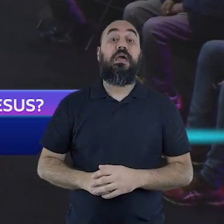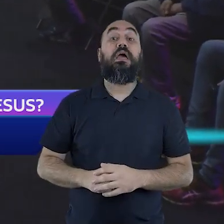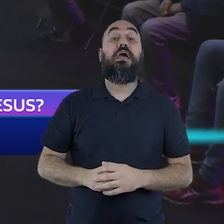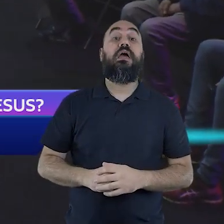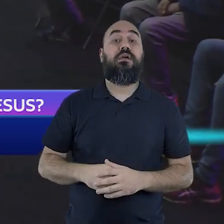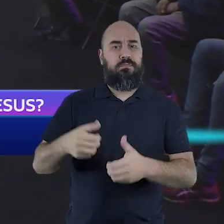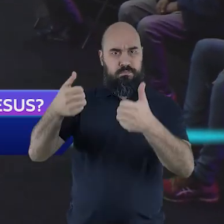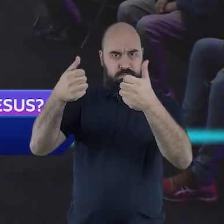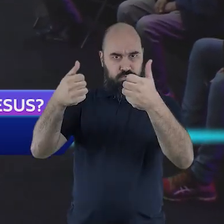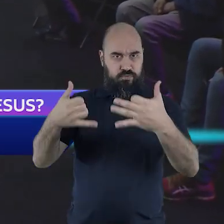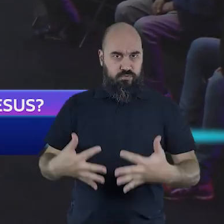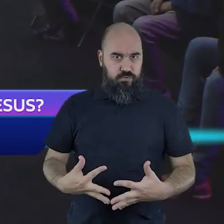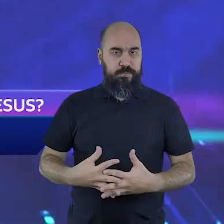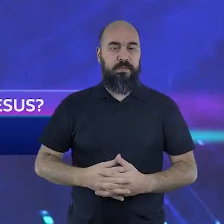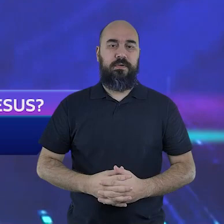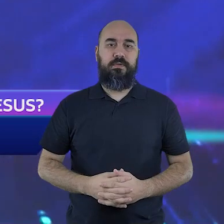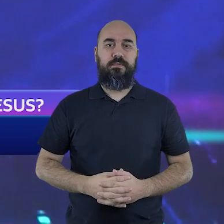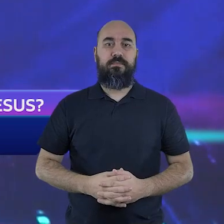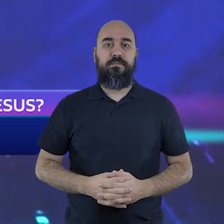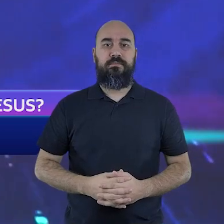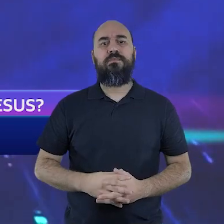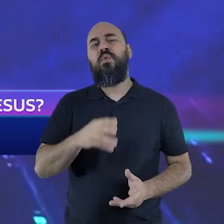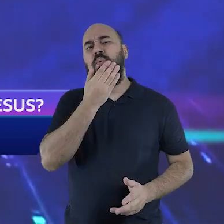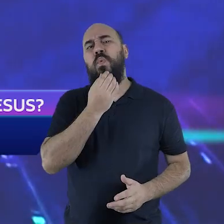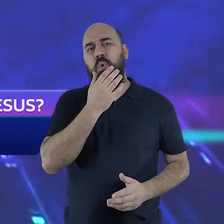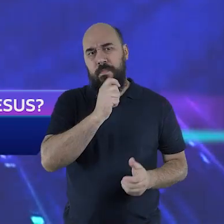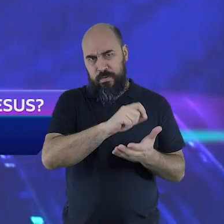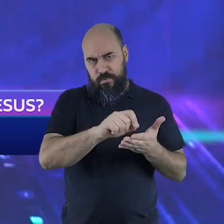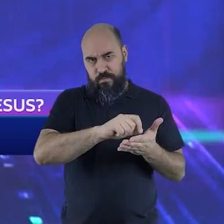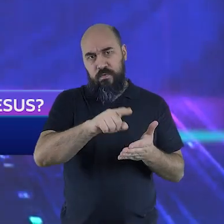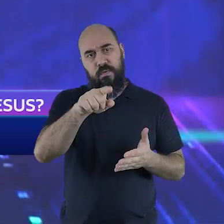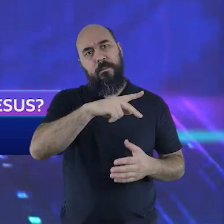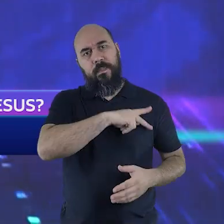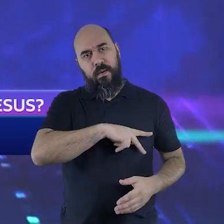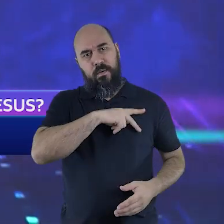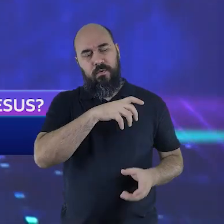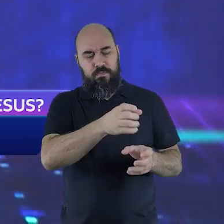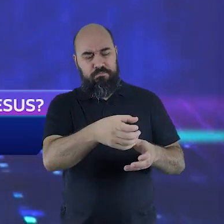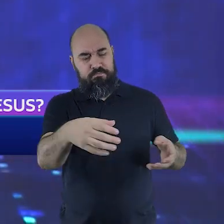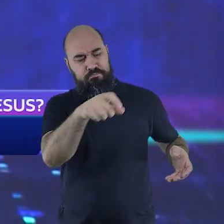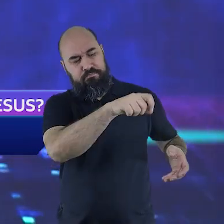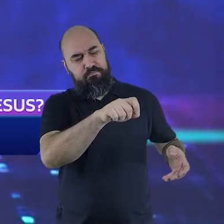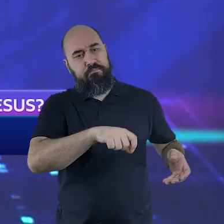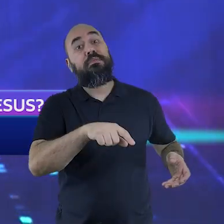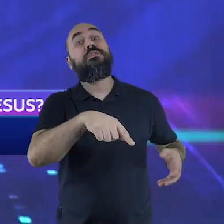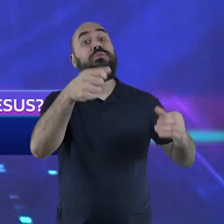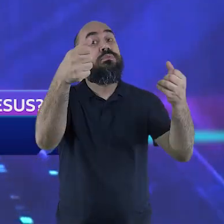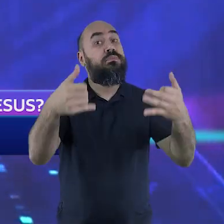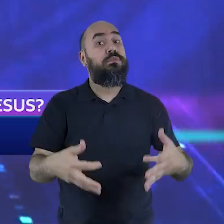Senhor. Paulo é o autor aqui de 1 Coríntios, capítulo e ele diz assim,